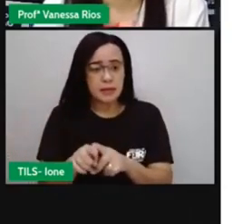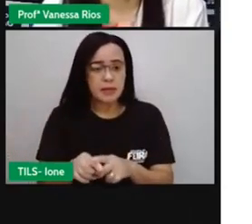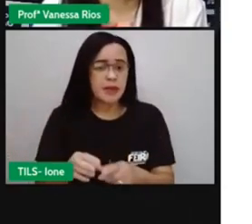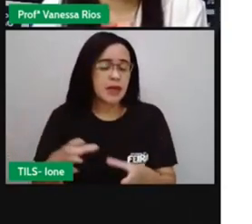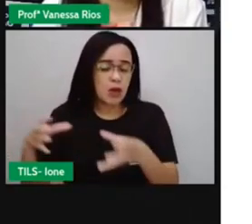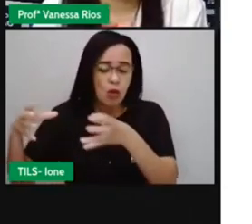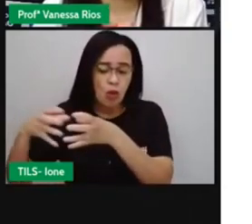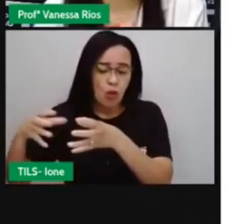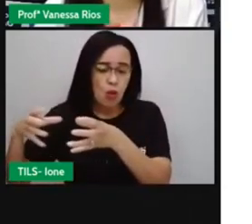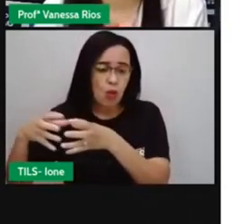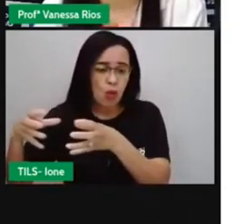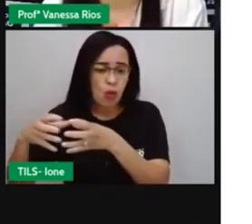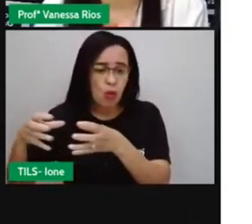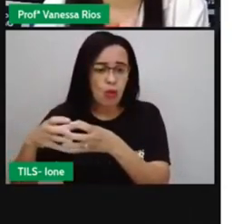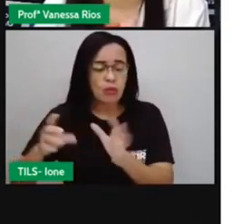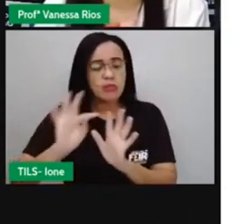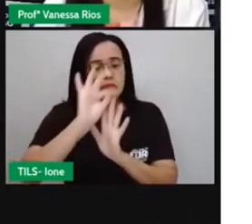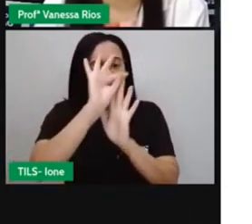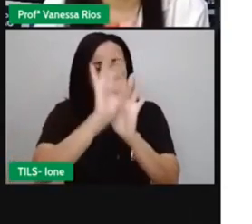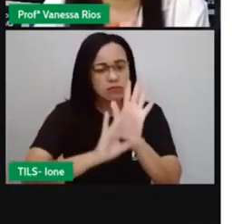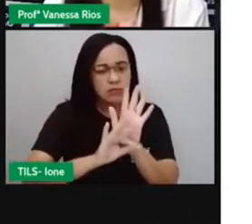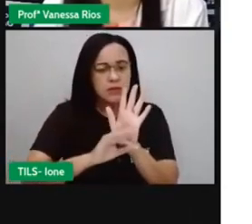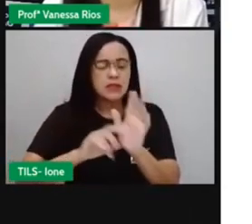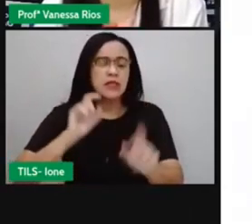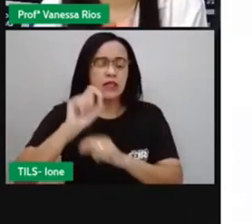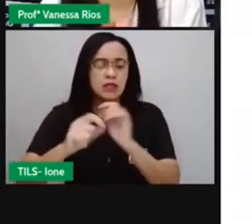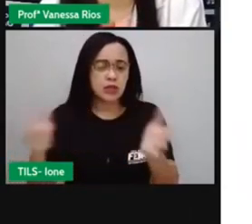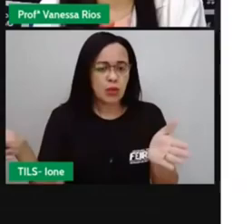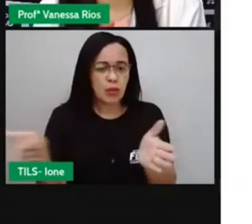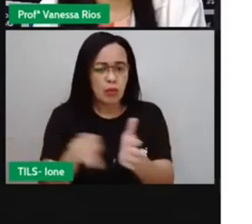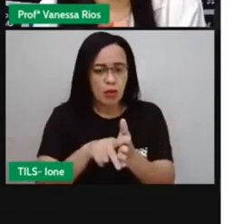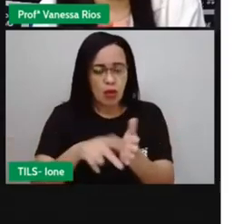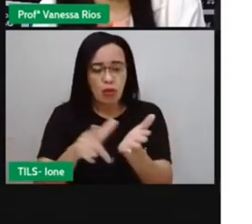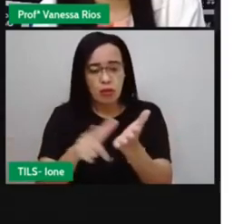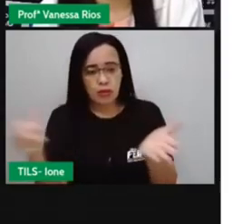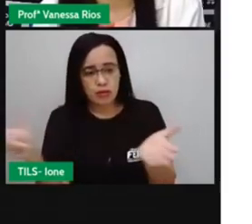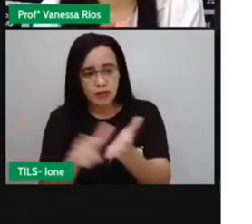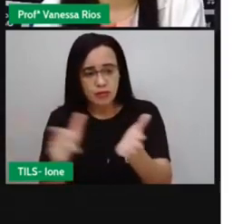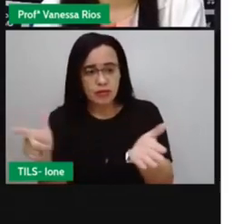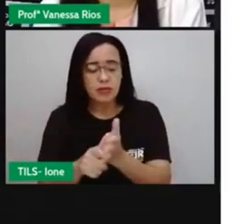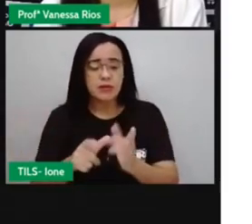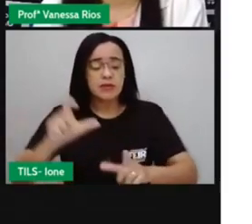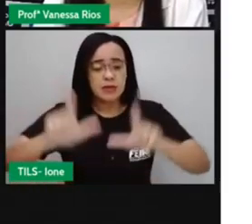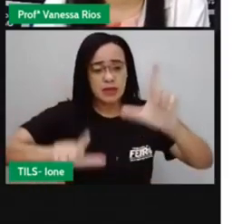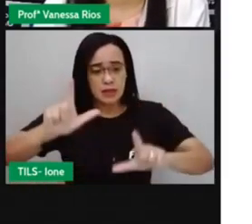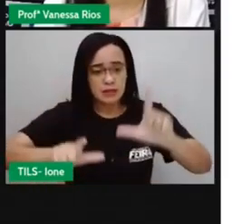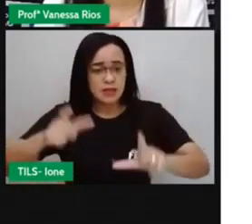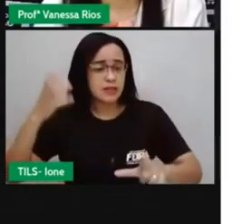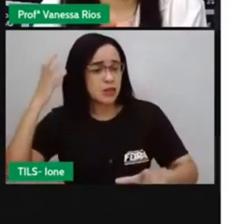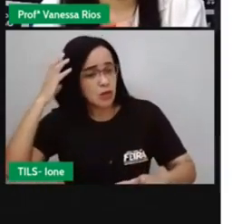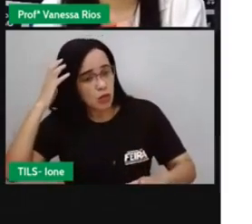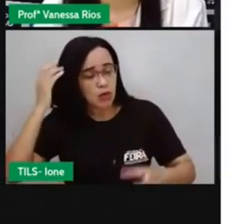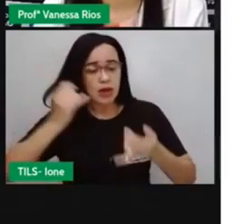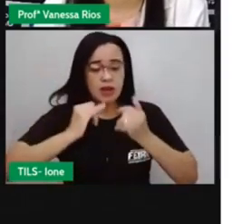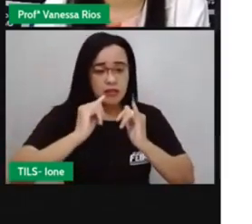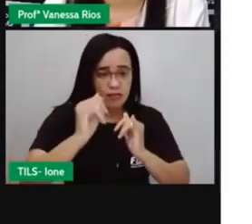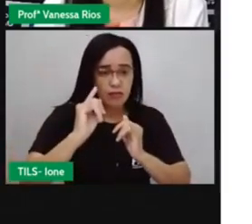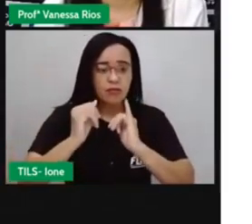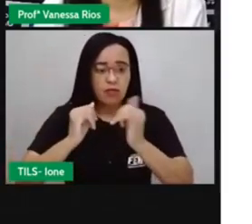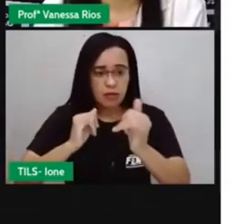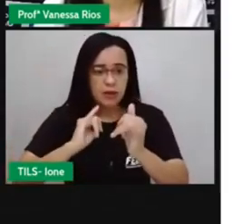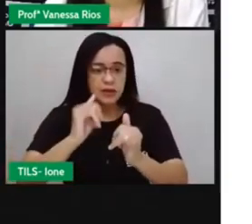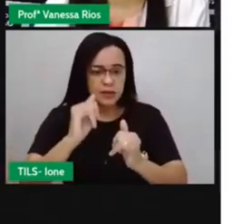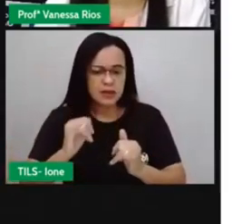dos textos jornalísticos e que pode ser apresentado aí em diversos meios de comunicação. Mas o que é cartoon, de onde